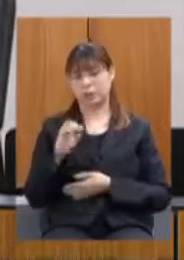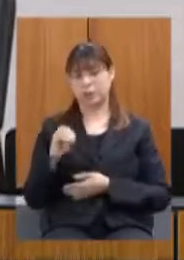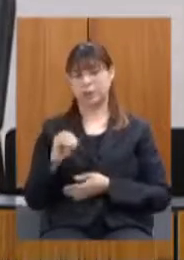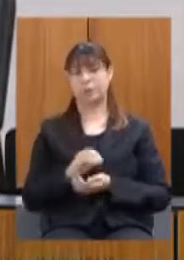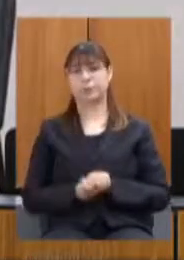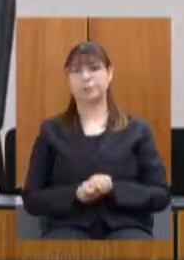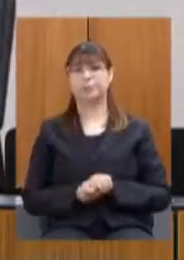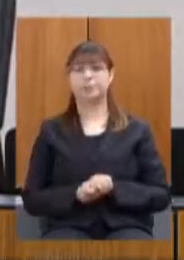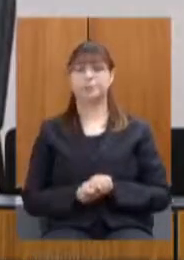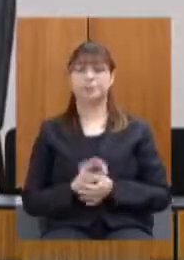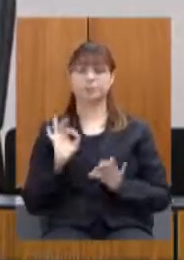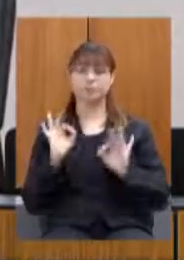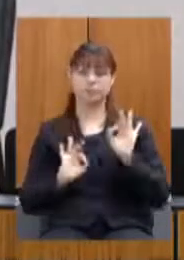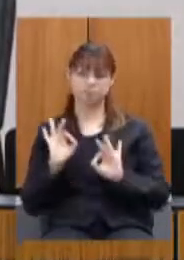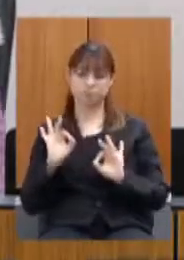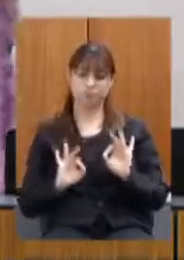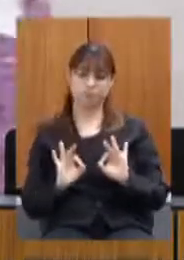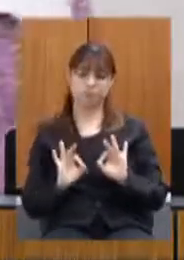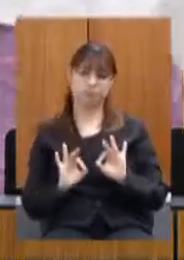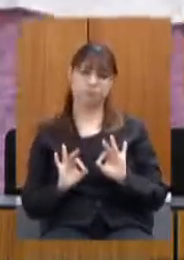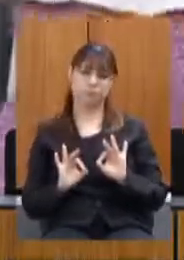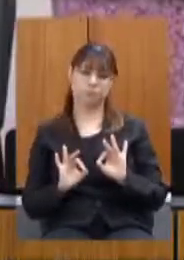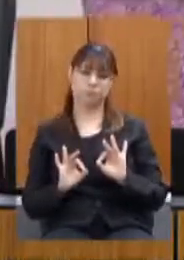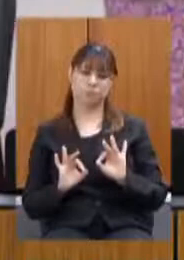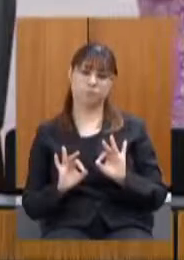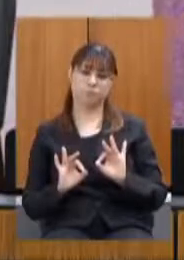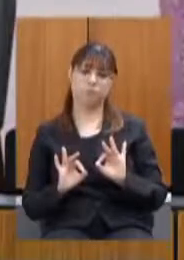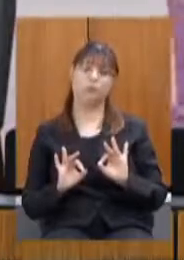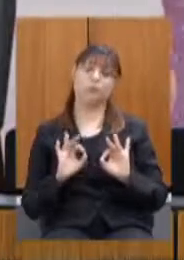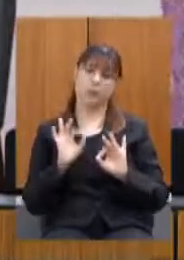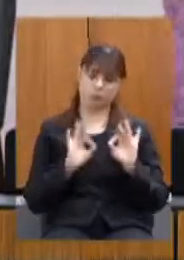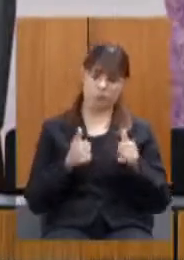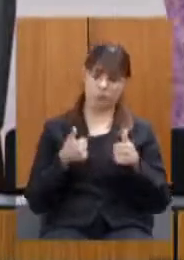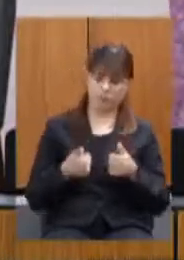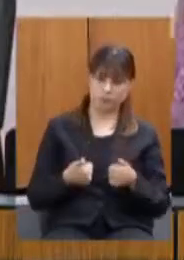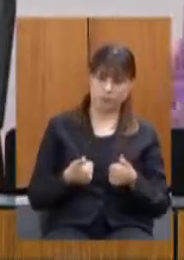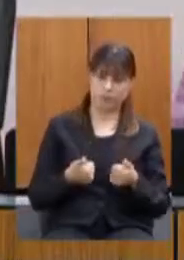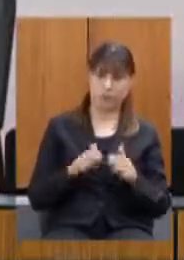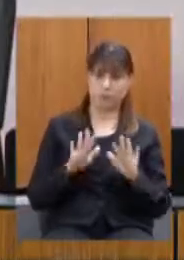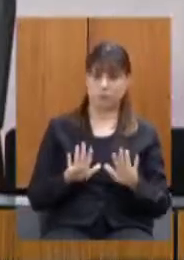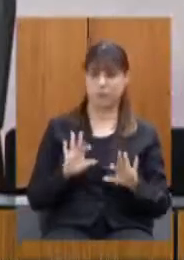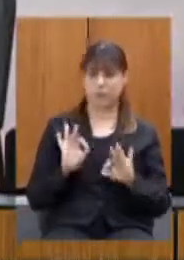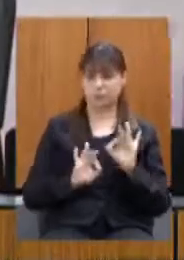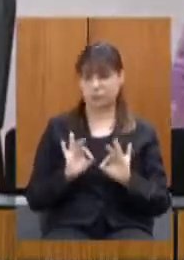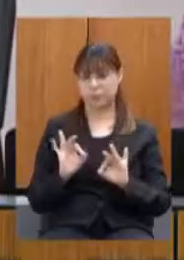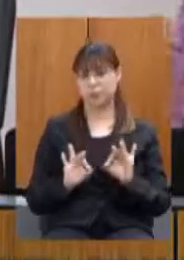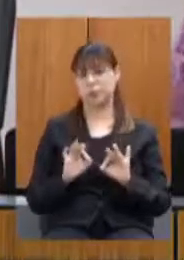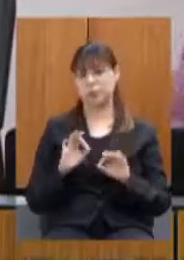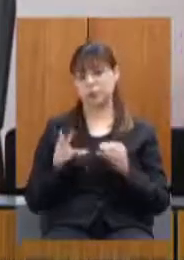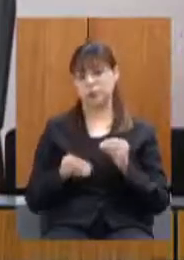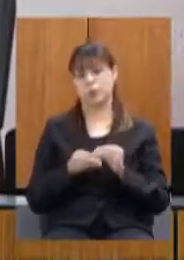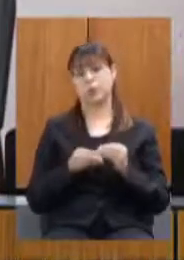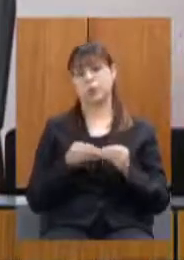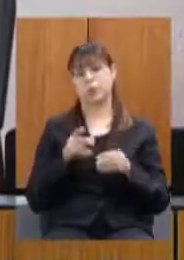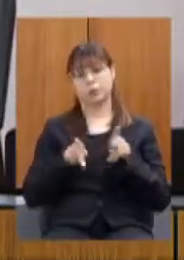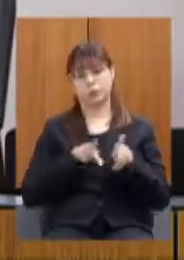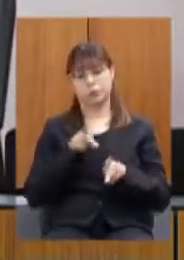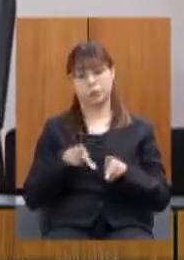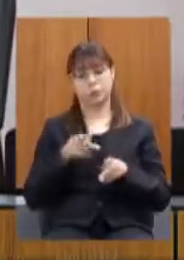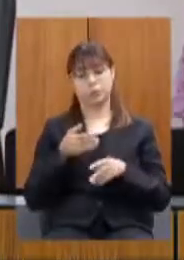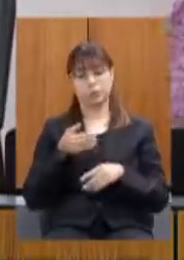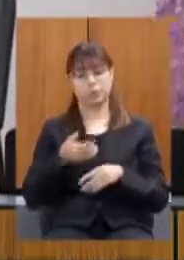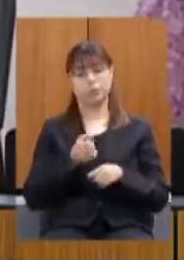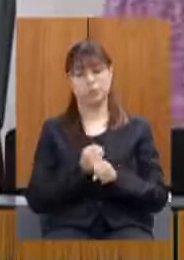planejamento planeja e planejou pagar todas as emendas populares desse ano e sempre